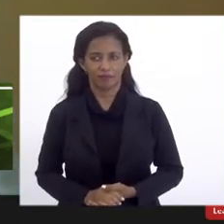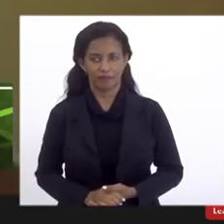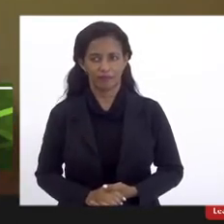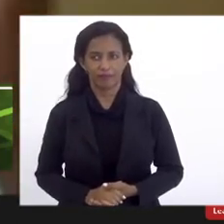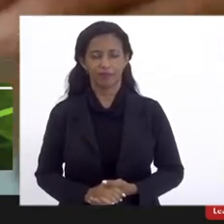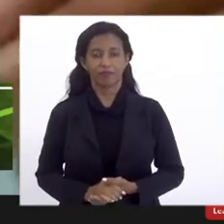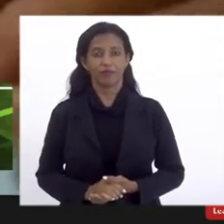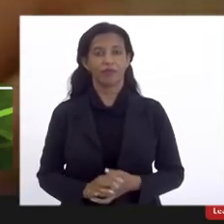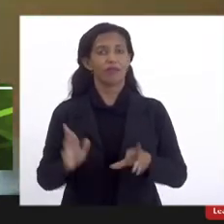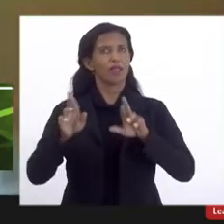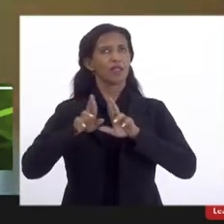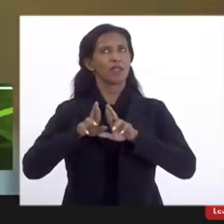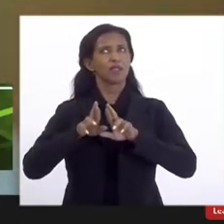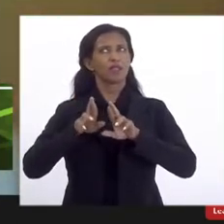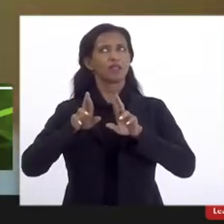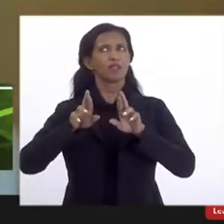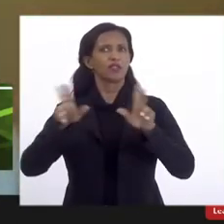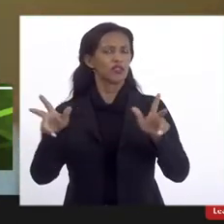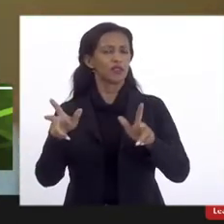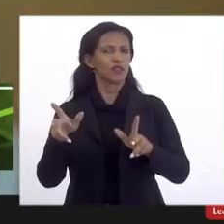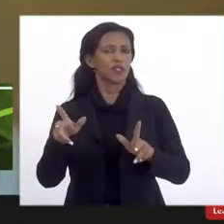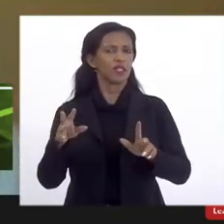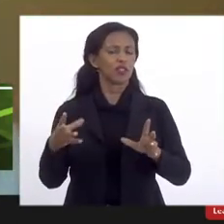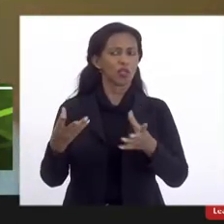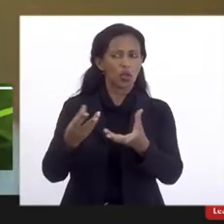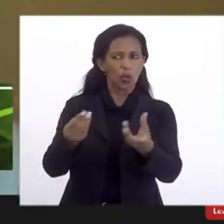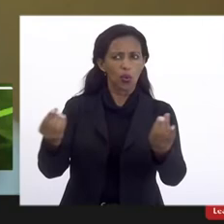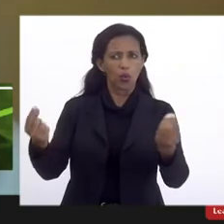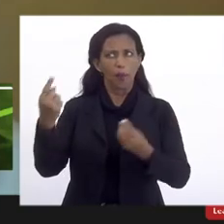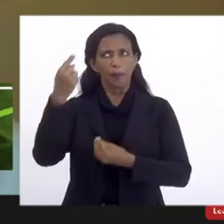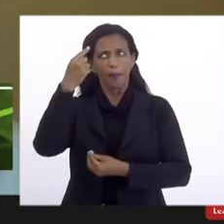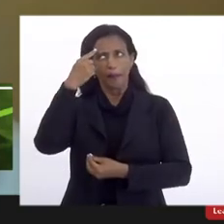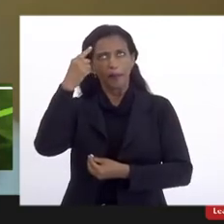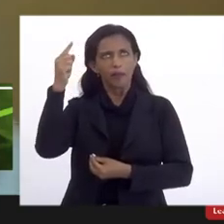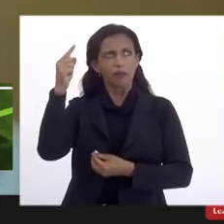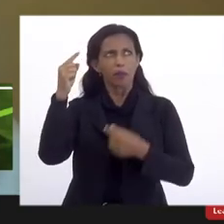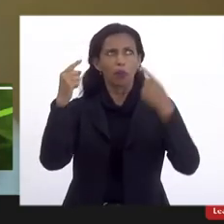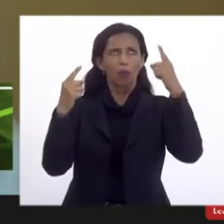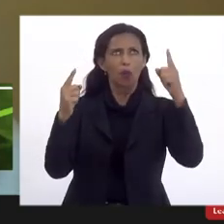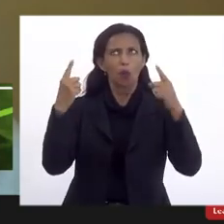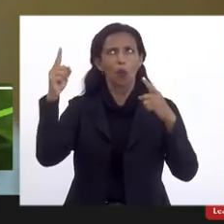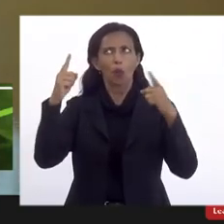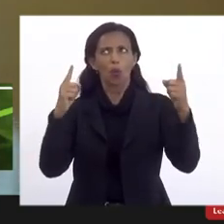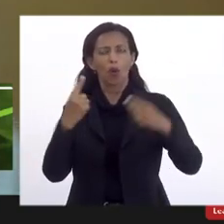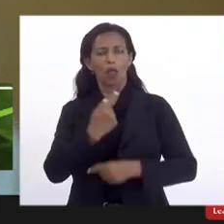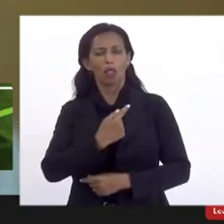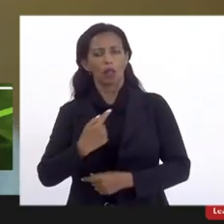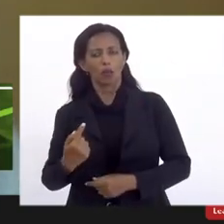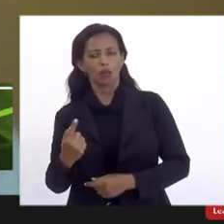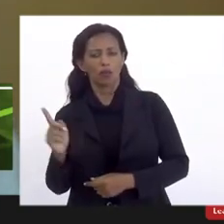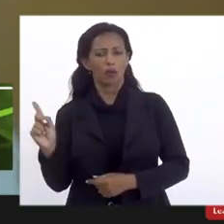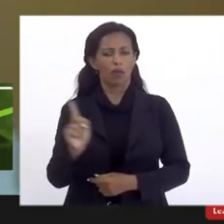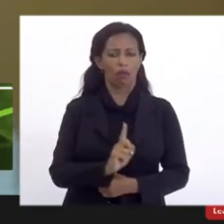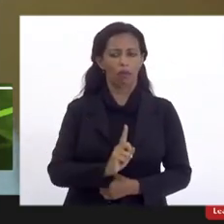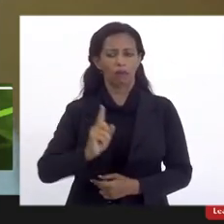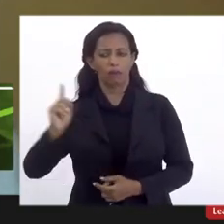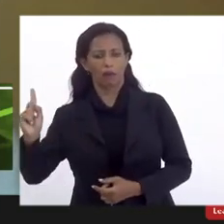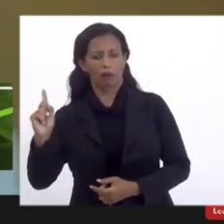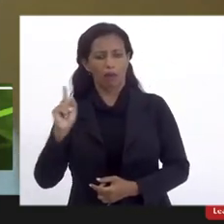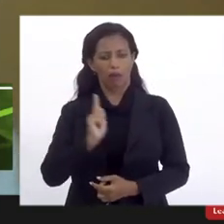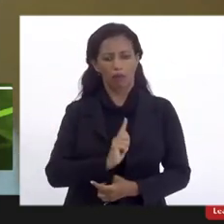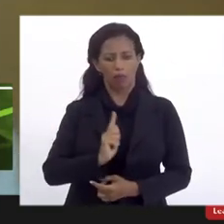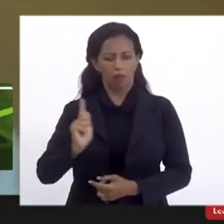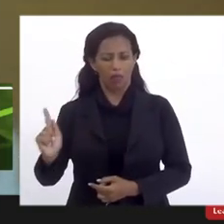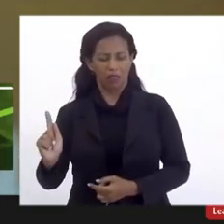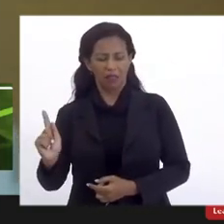Diferente do que muitos pensam, entra governo, sai governo e nos